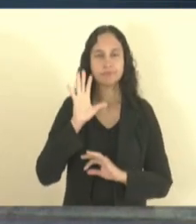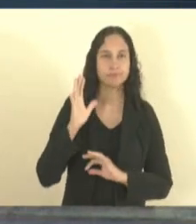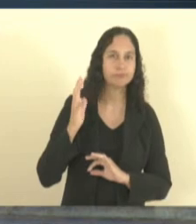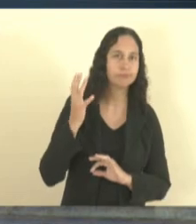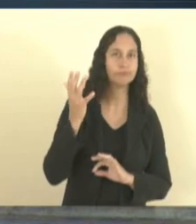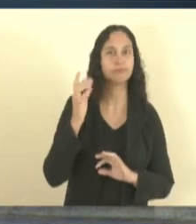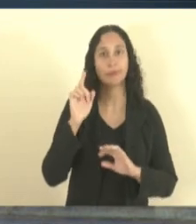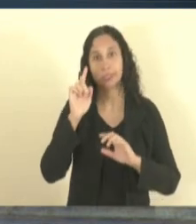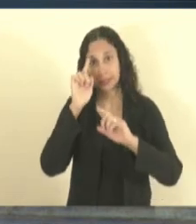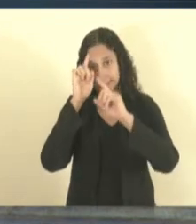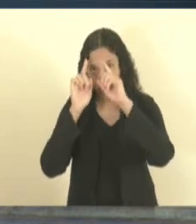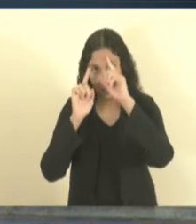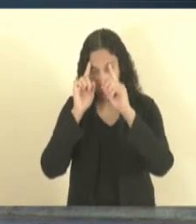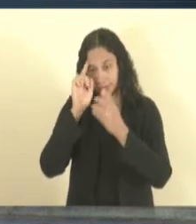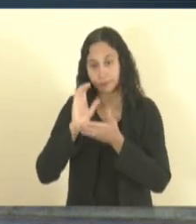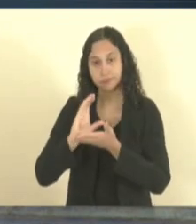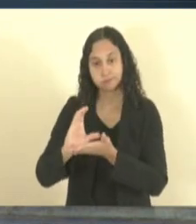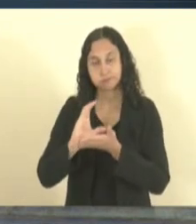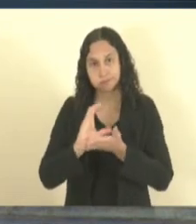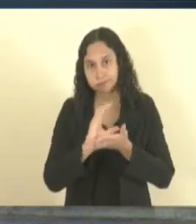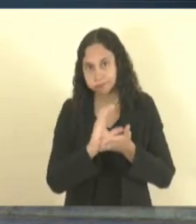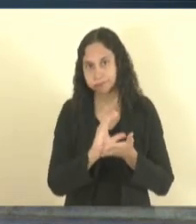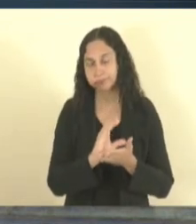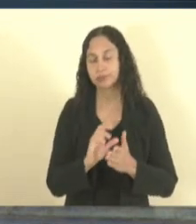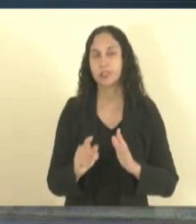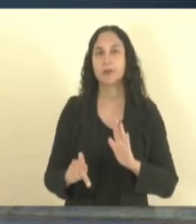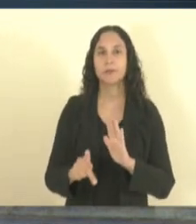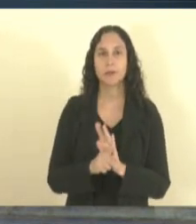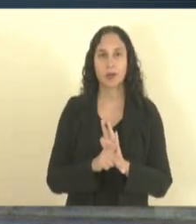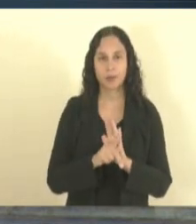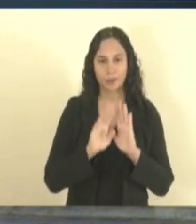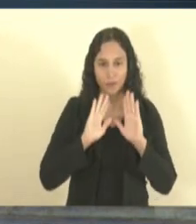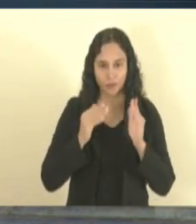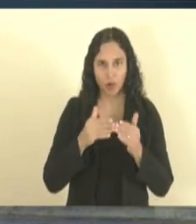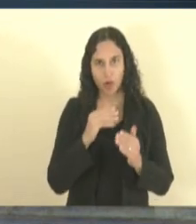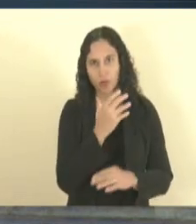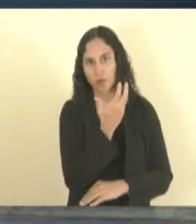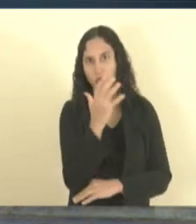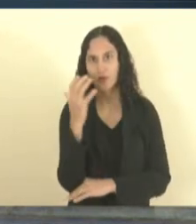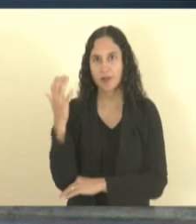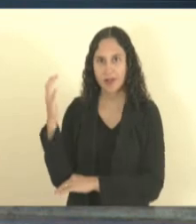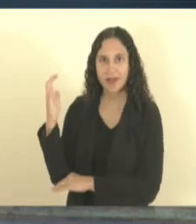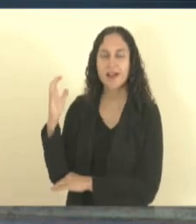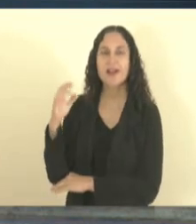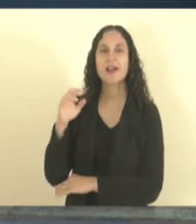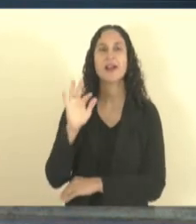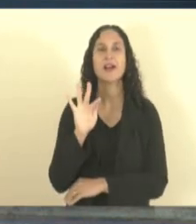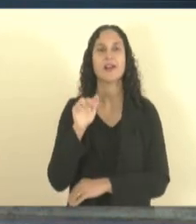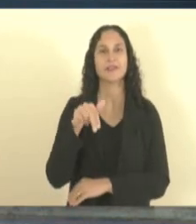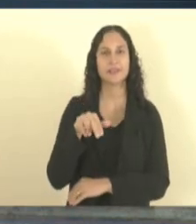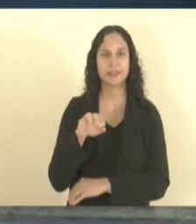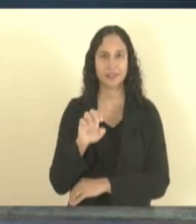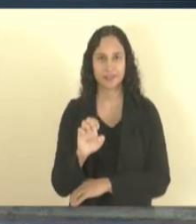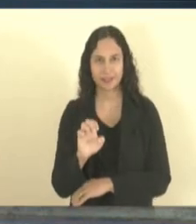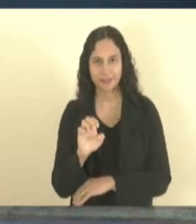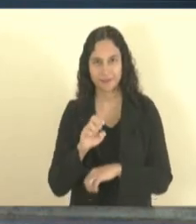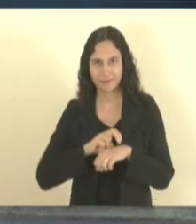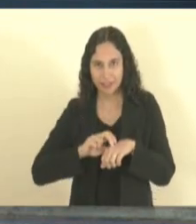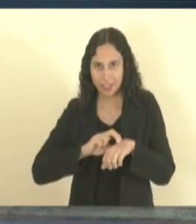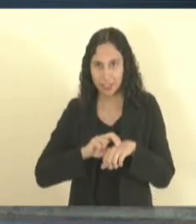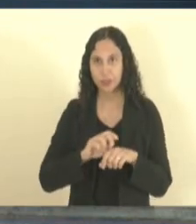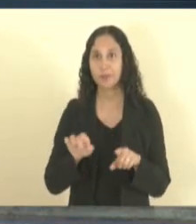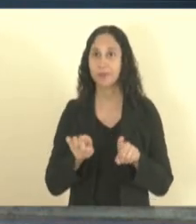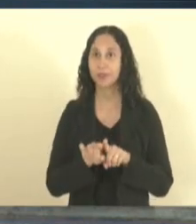investimento mesmo de reserva de FNE Verde, FNE Giro, seria para empresas,